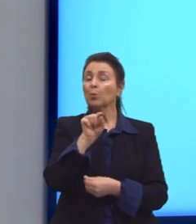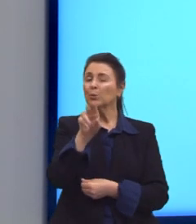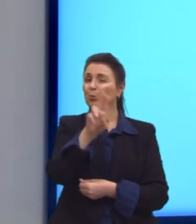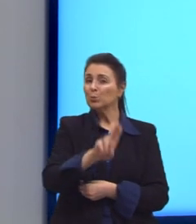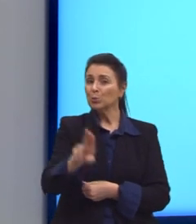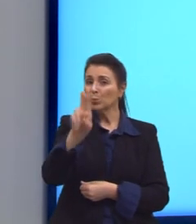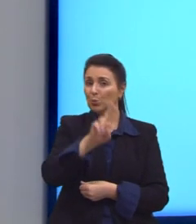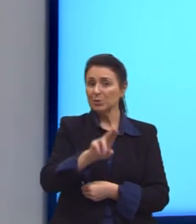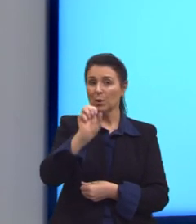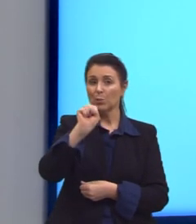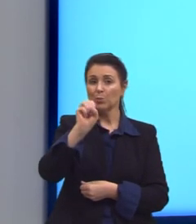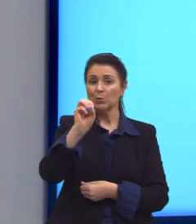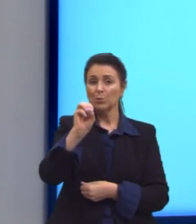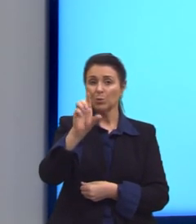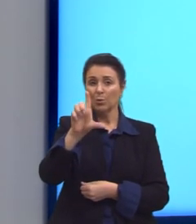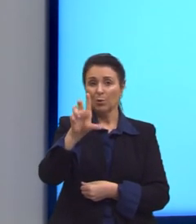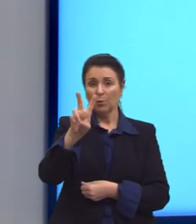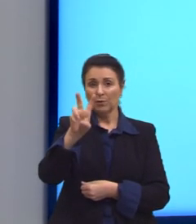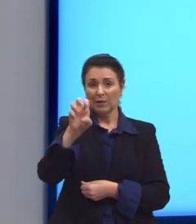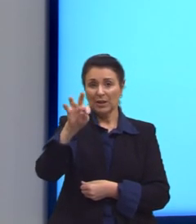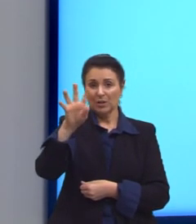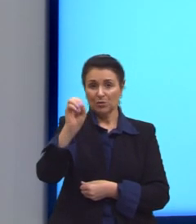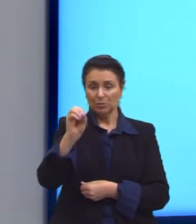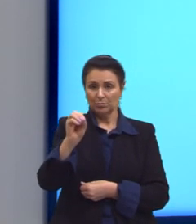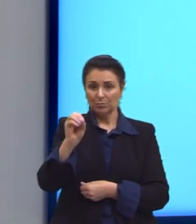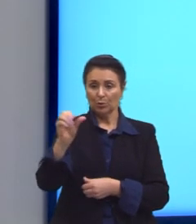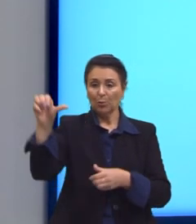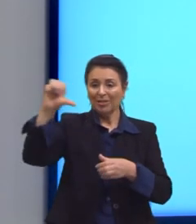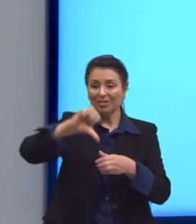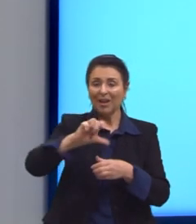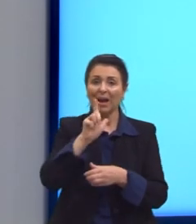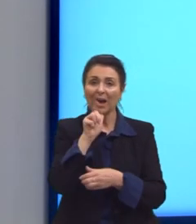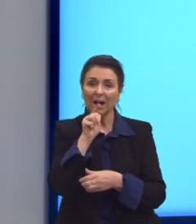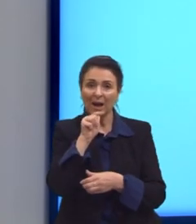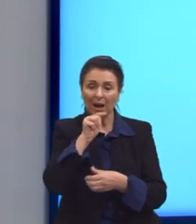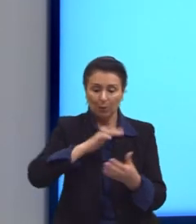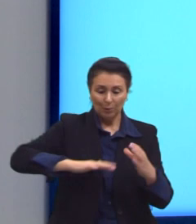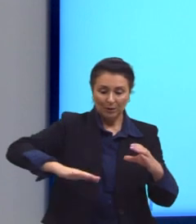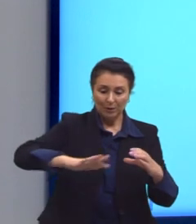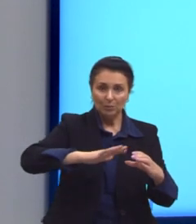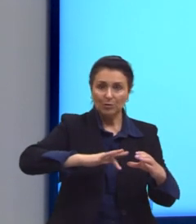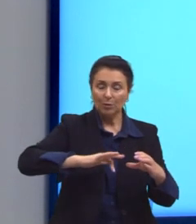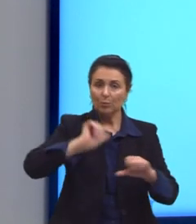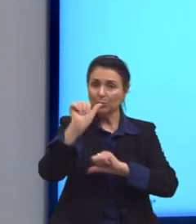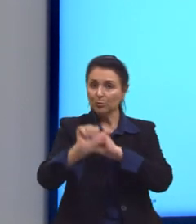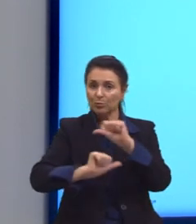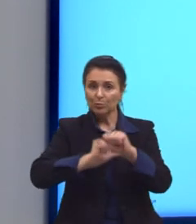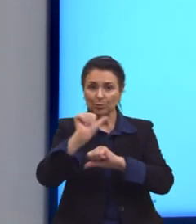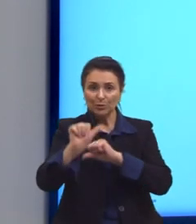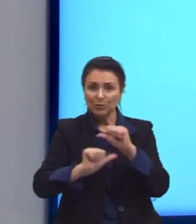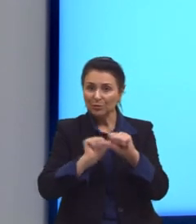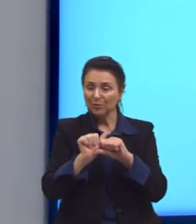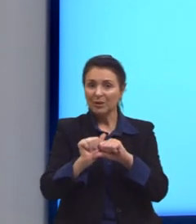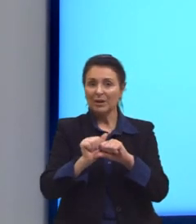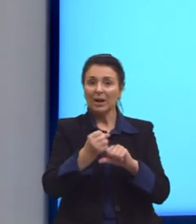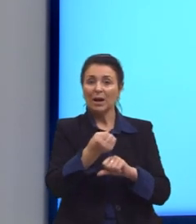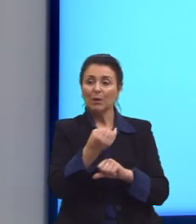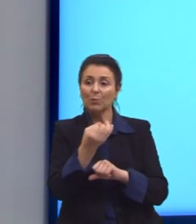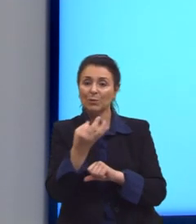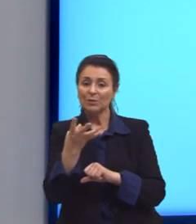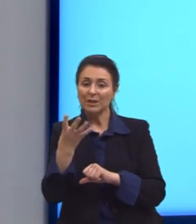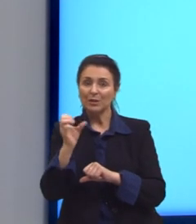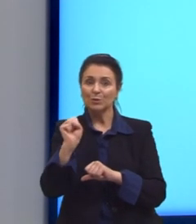solvente a uma solução, ou seja, quando eu estou adicionando água nessa solução, sem modificar a quantidade do soluto, eu vou estar